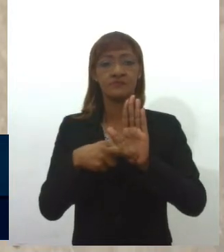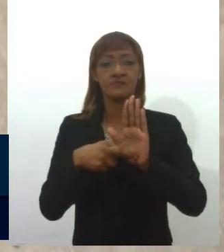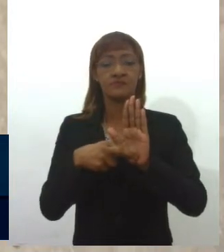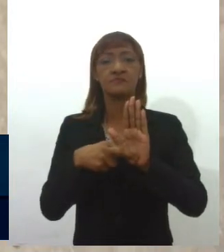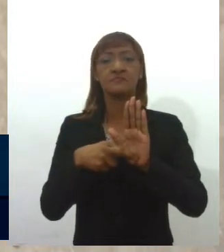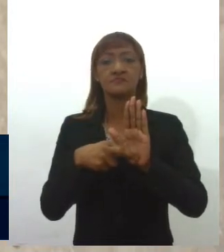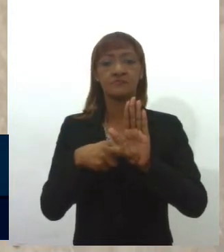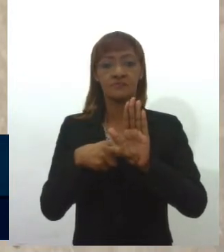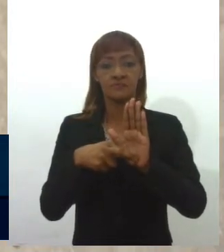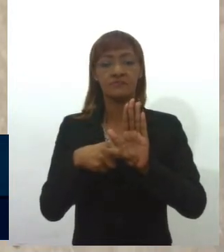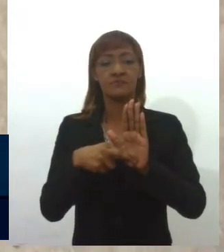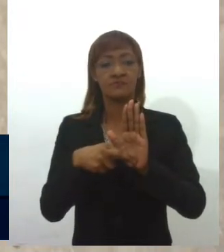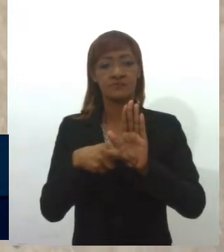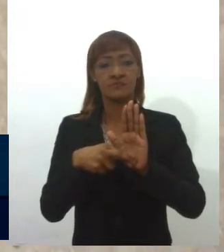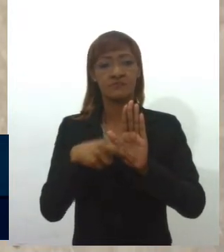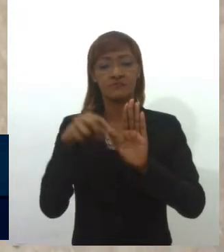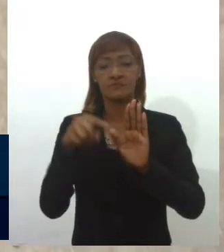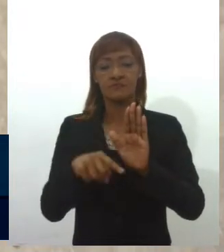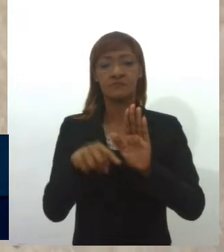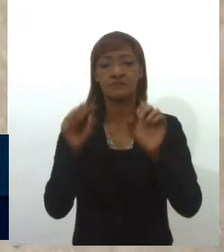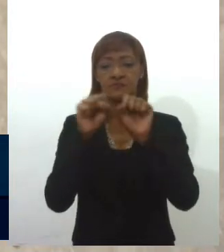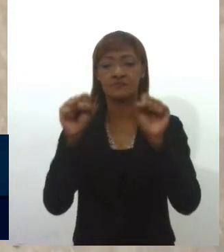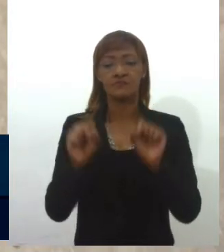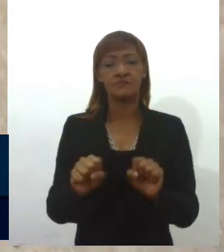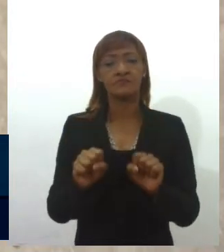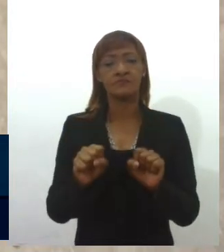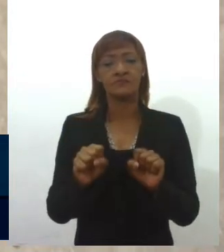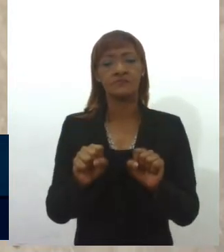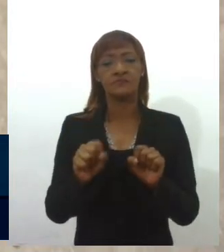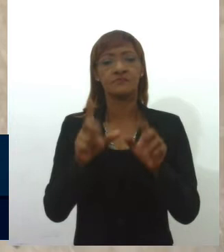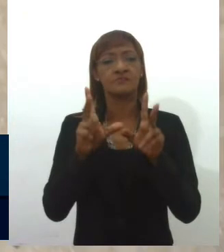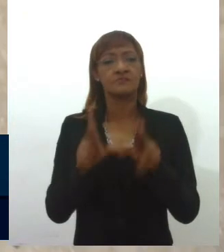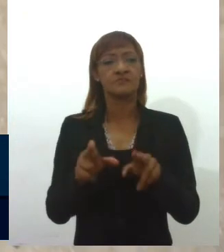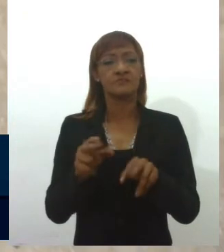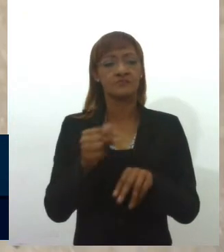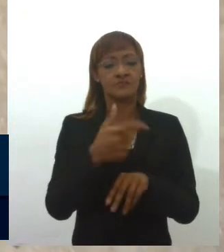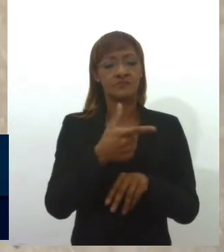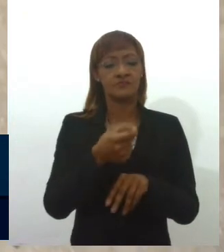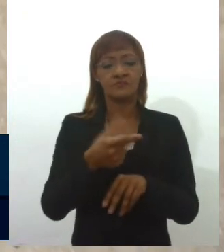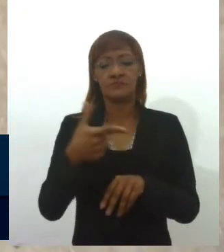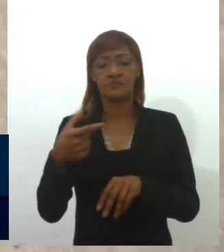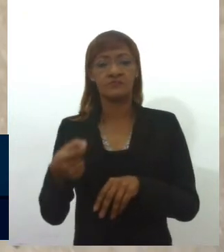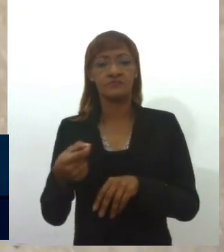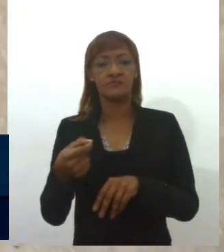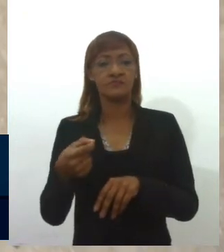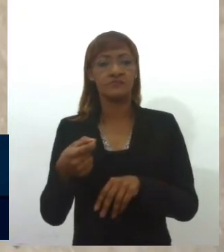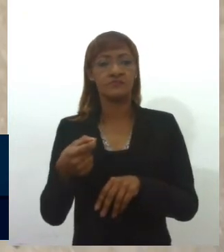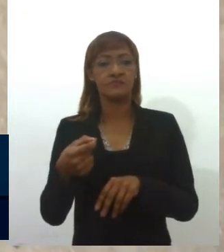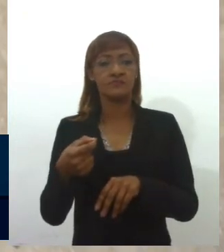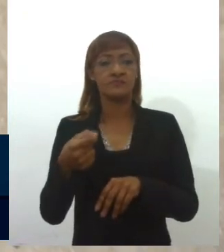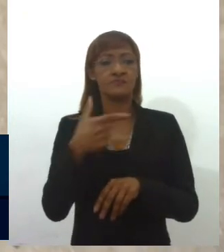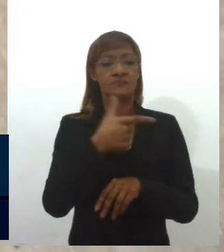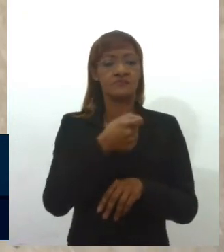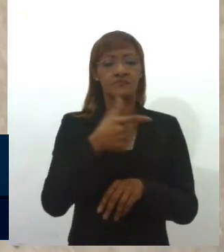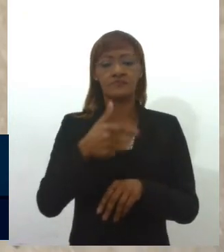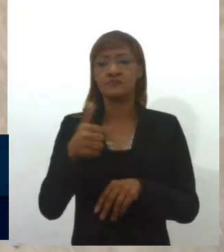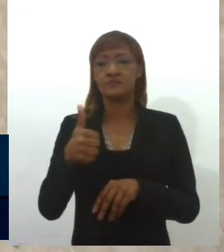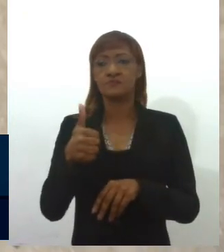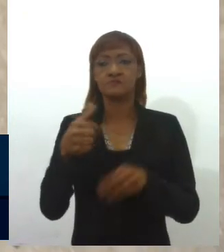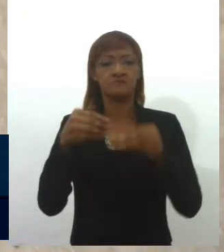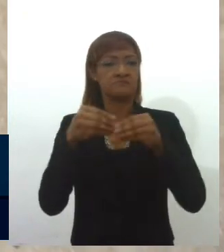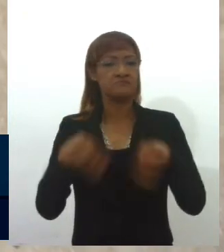atuação, como o fizemos em 2020, em 2021, sem nenhum prejuízo